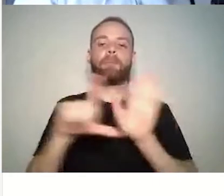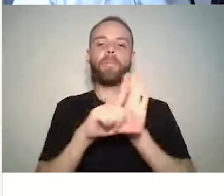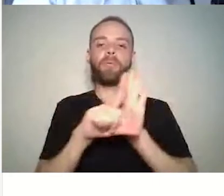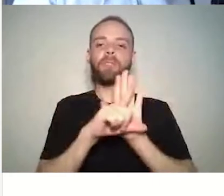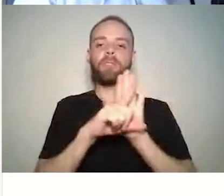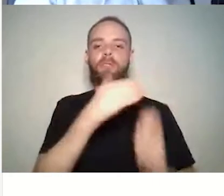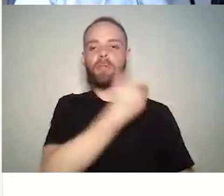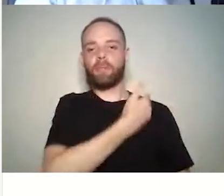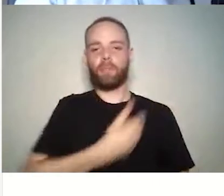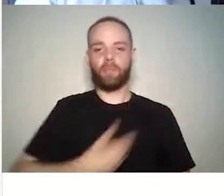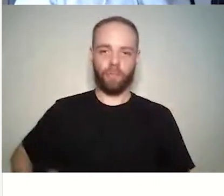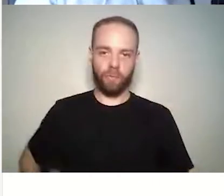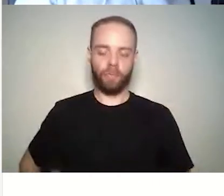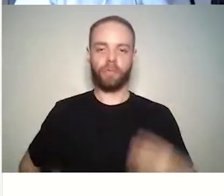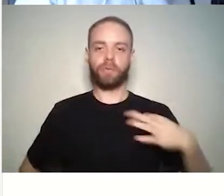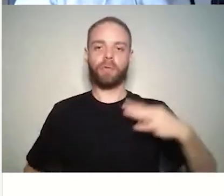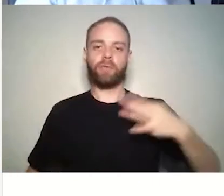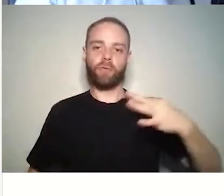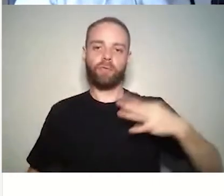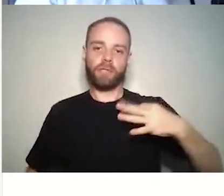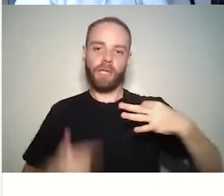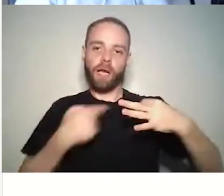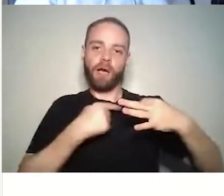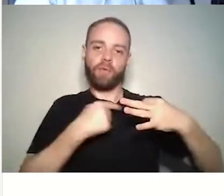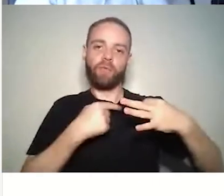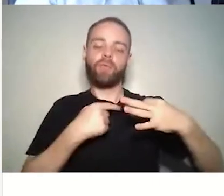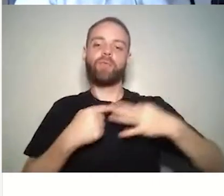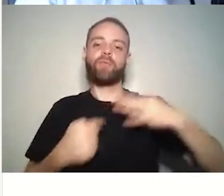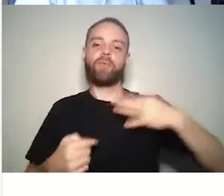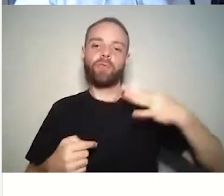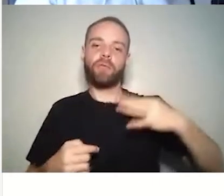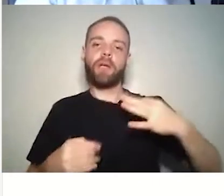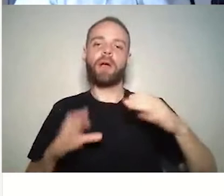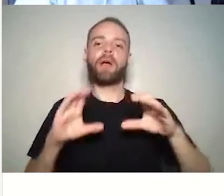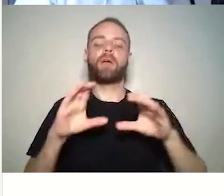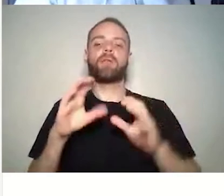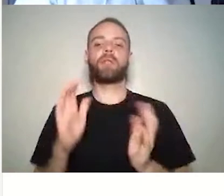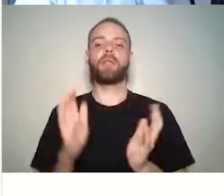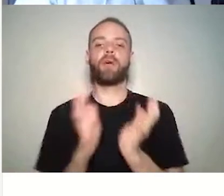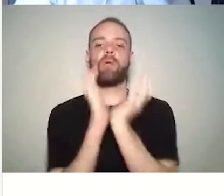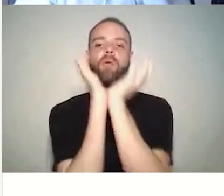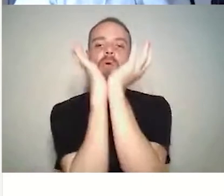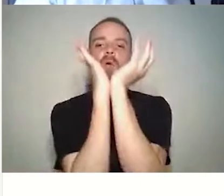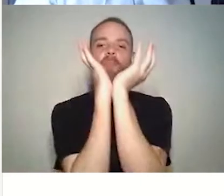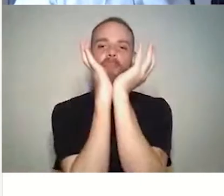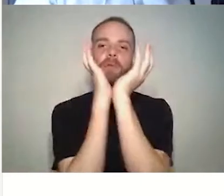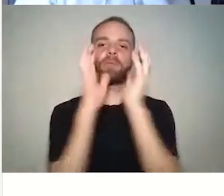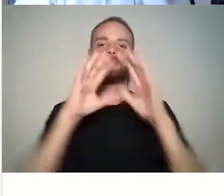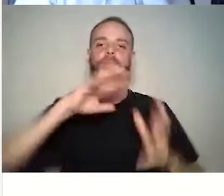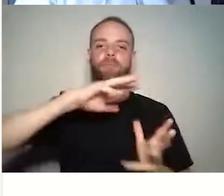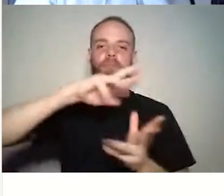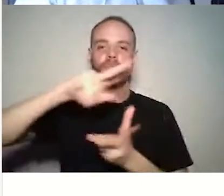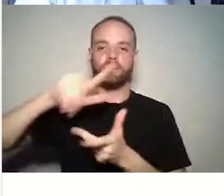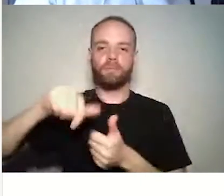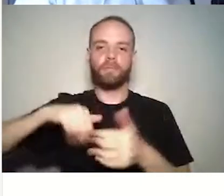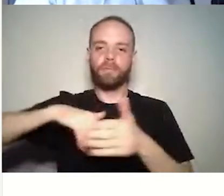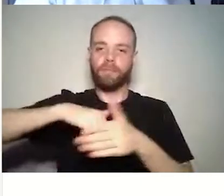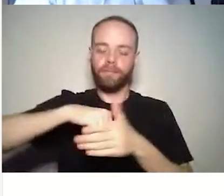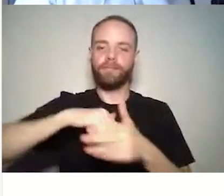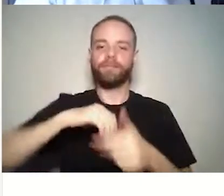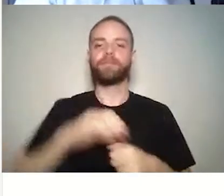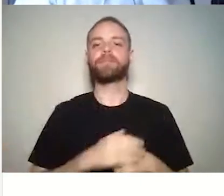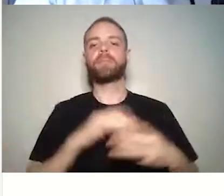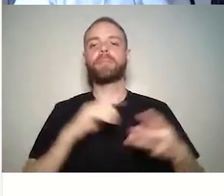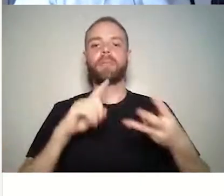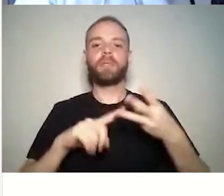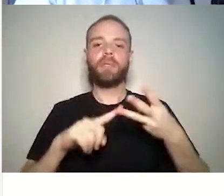que trabalha com os voluntários, com todos os voluntários da Copa do Mundo. E, recentemente, a Escola do Trabalhador, que era um